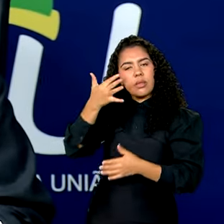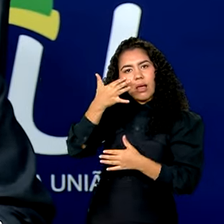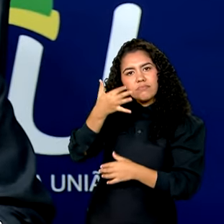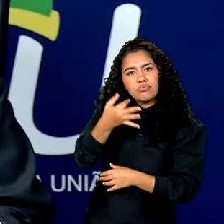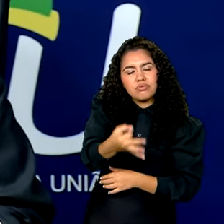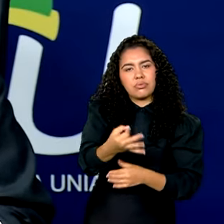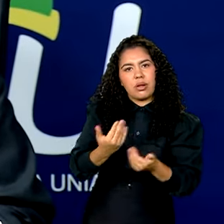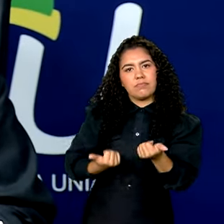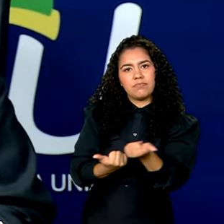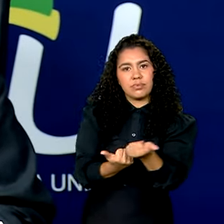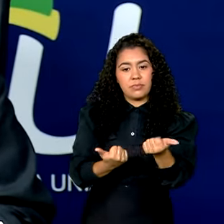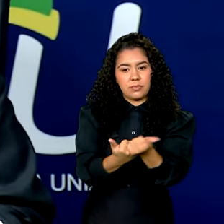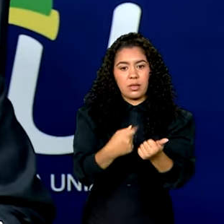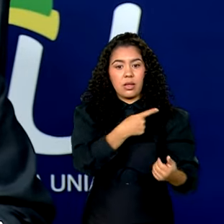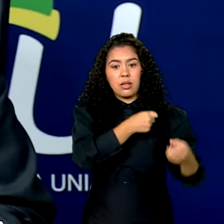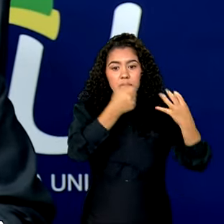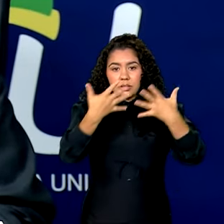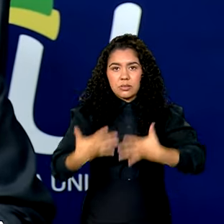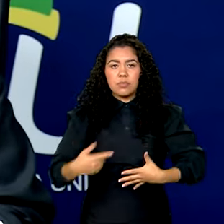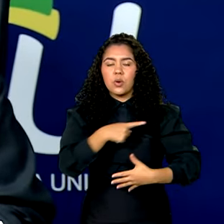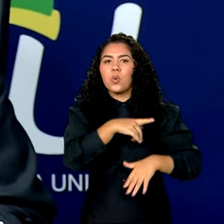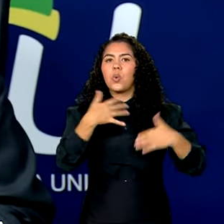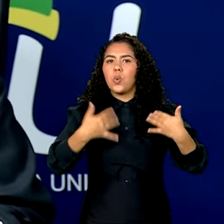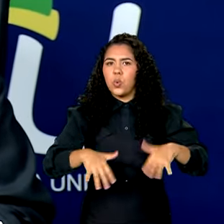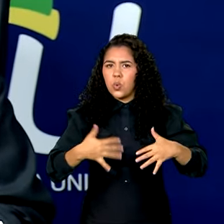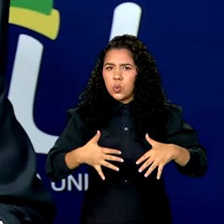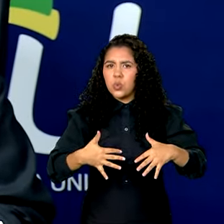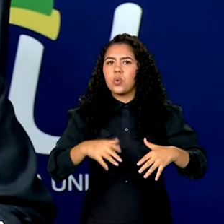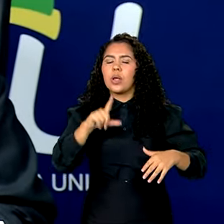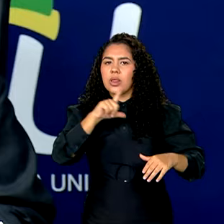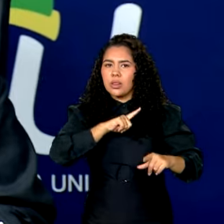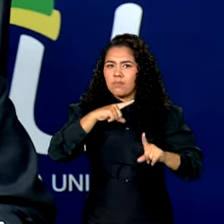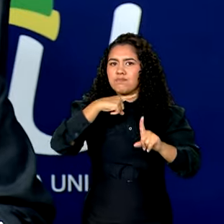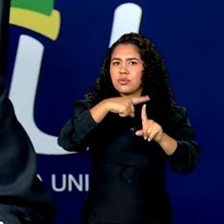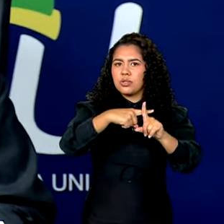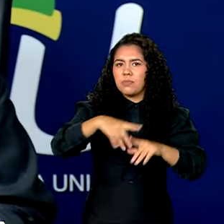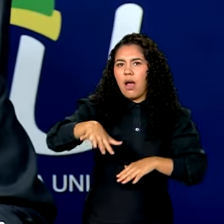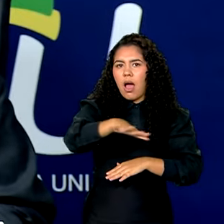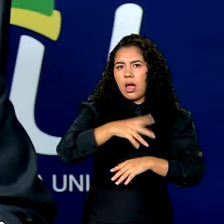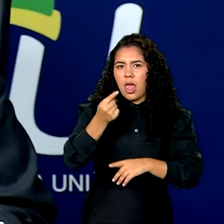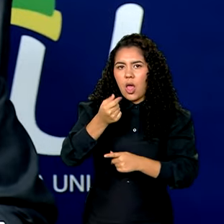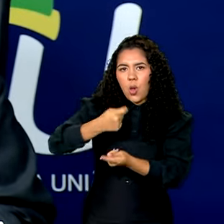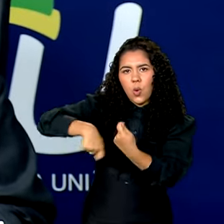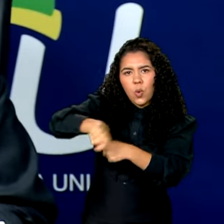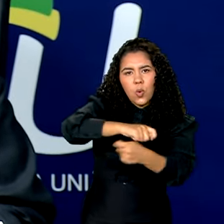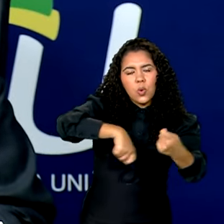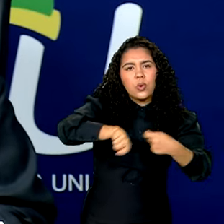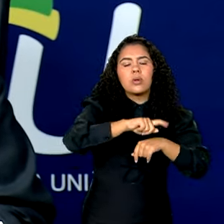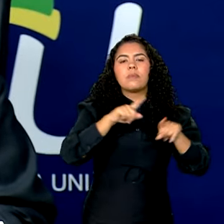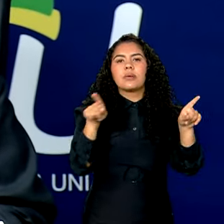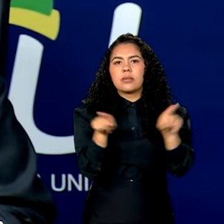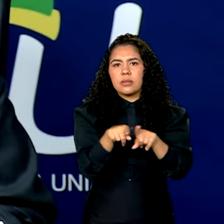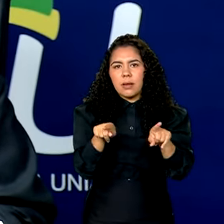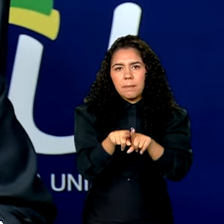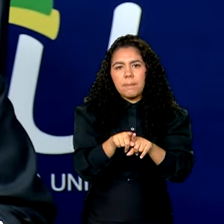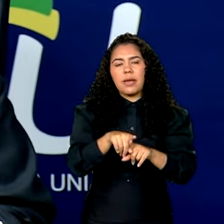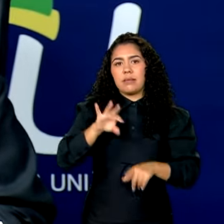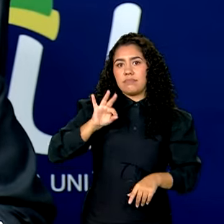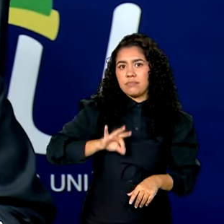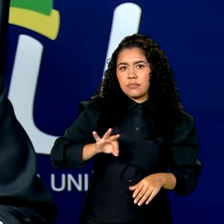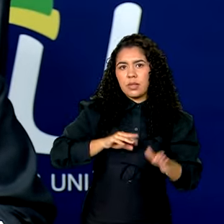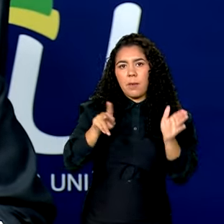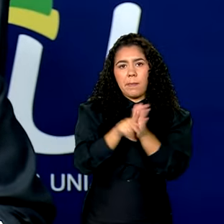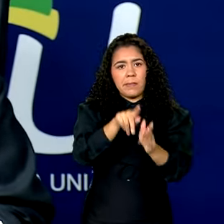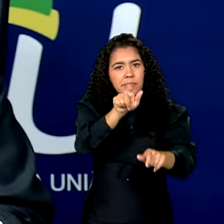impacto para a atividade econômica, para a saúde financeira das pessoas. E eu